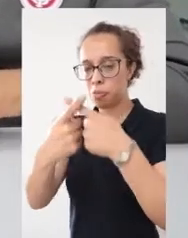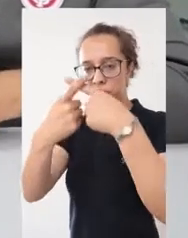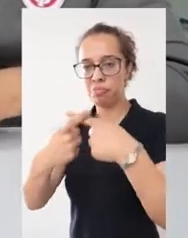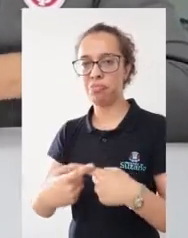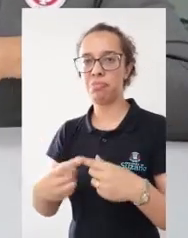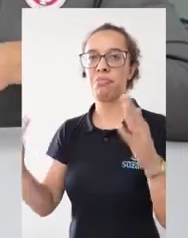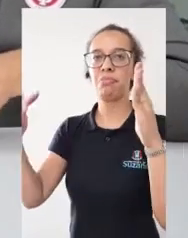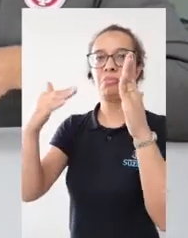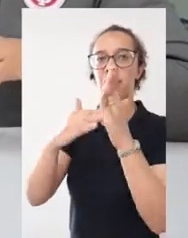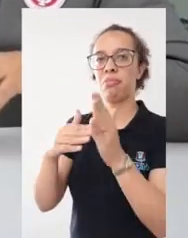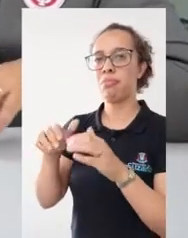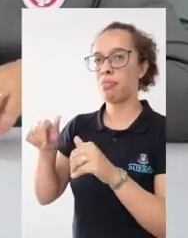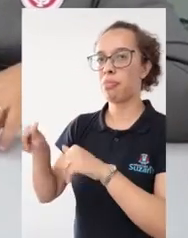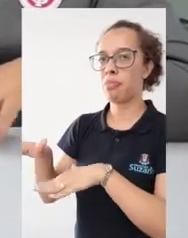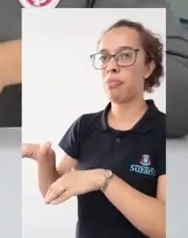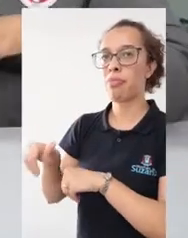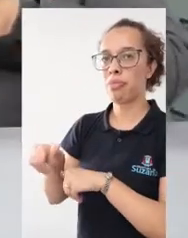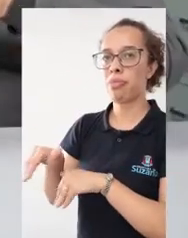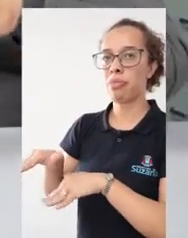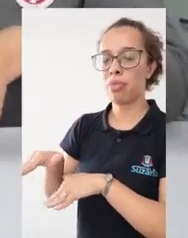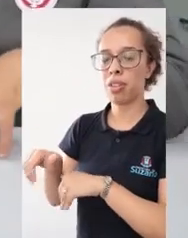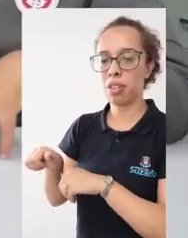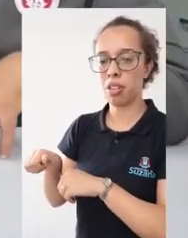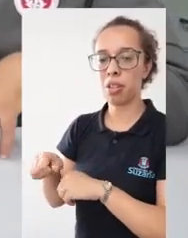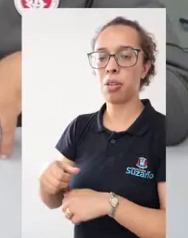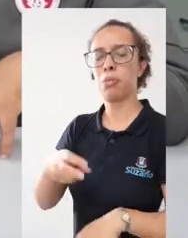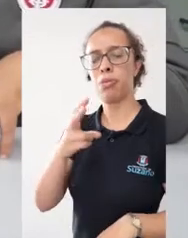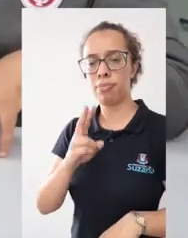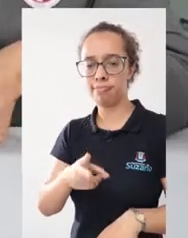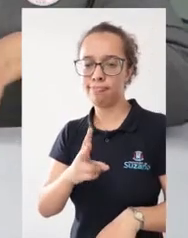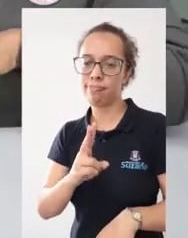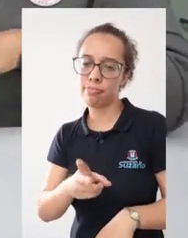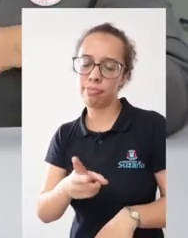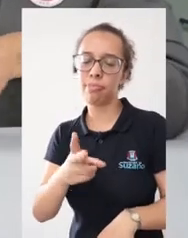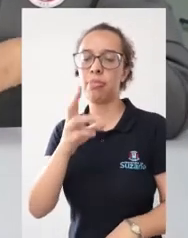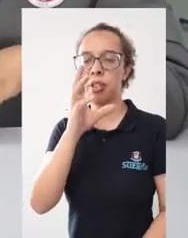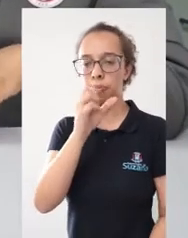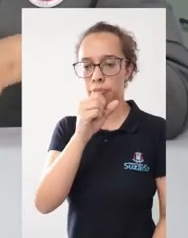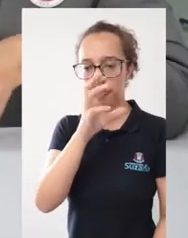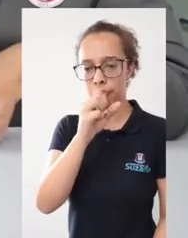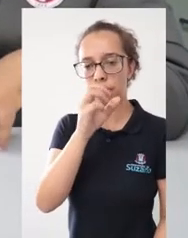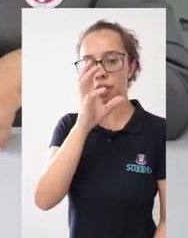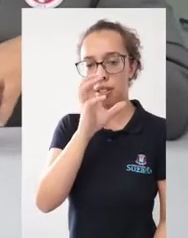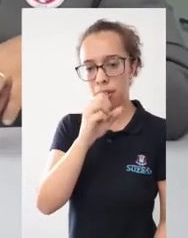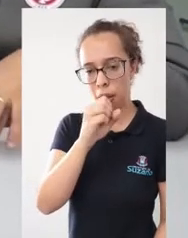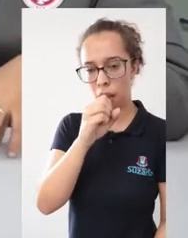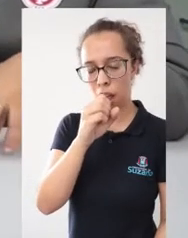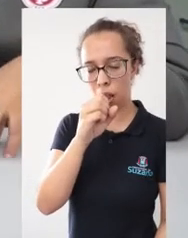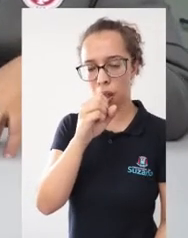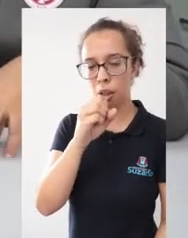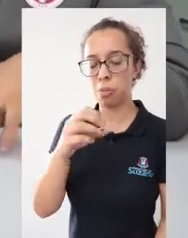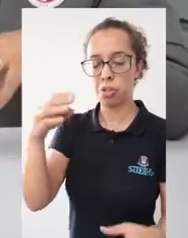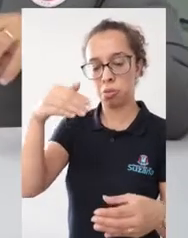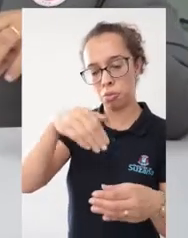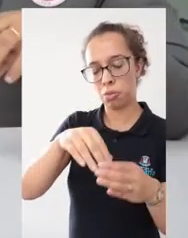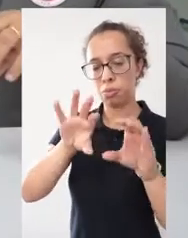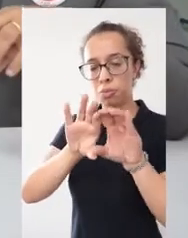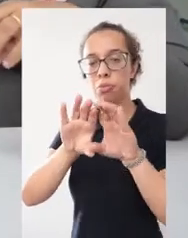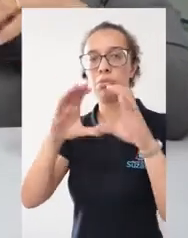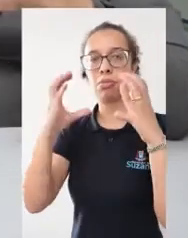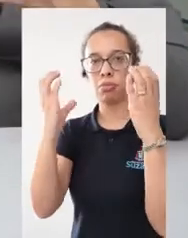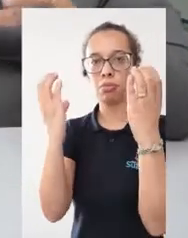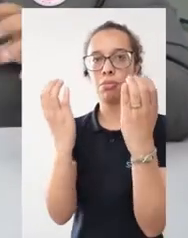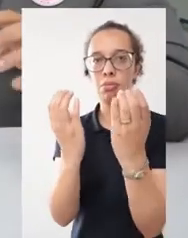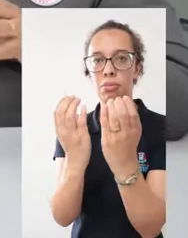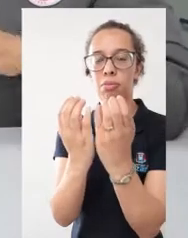da Copa Suzano, sendo que esses jogos, a partir da classificação de 16 equipes, serão todos no estádio, na